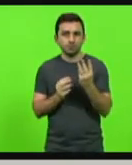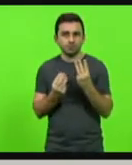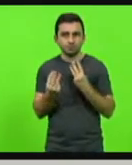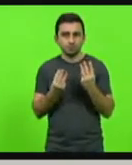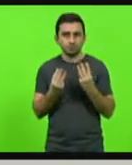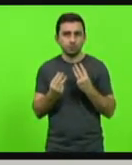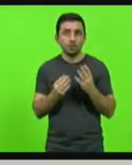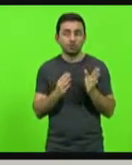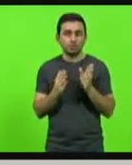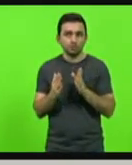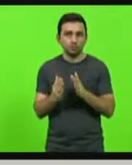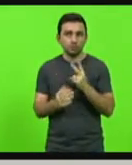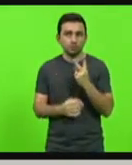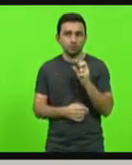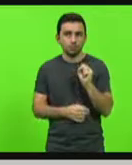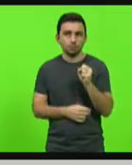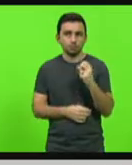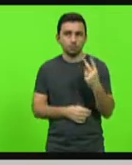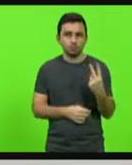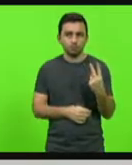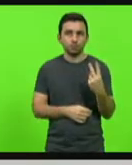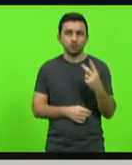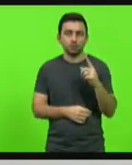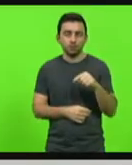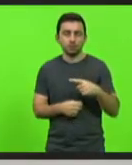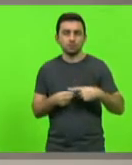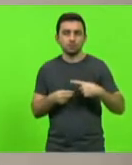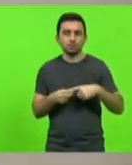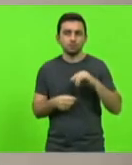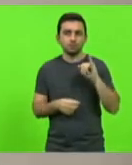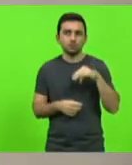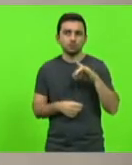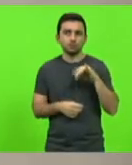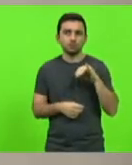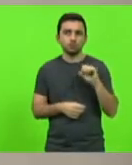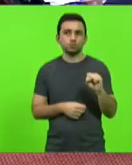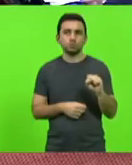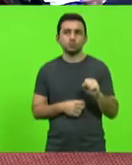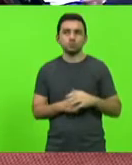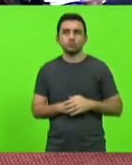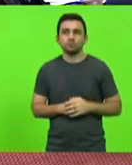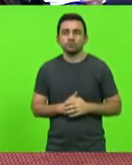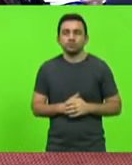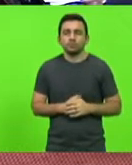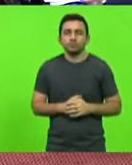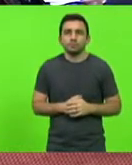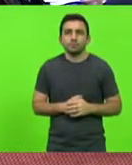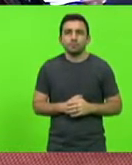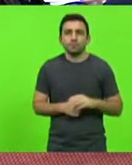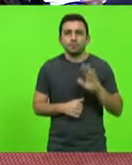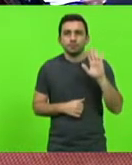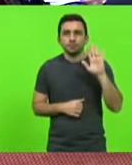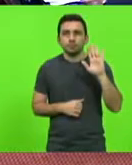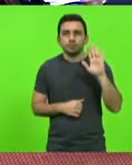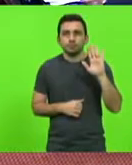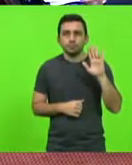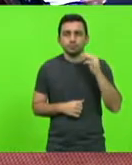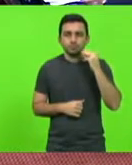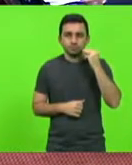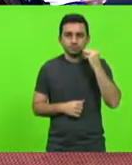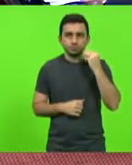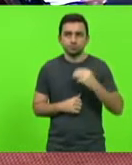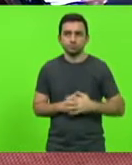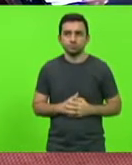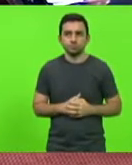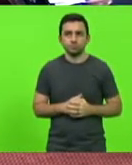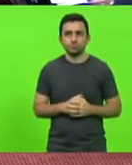BR-282, no Distrito de Índios, no município de Lages. Em discussão. Para discutir com a palavra o deputado Márcio Machado.